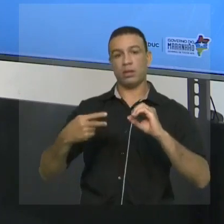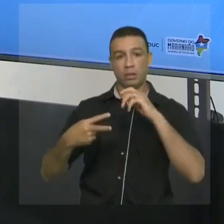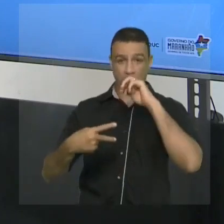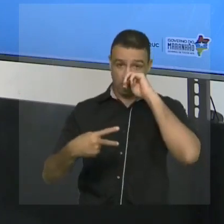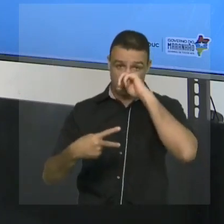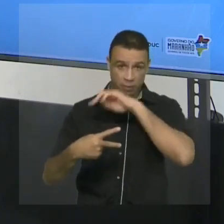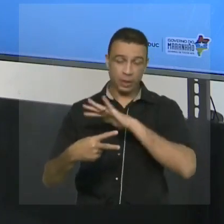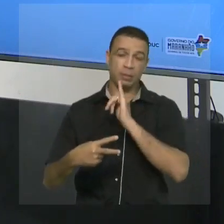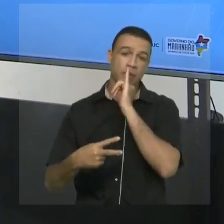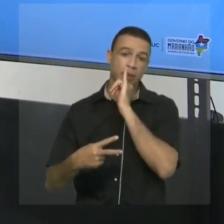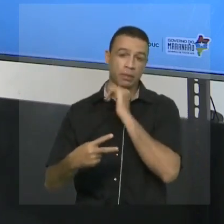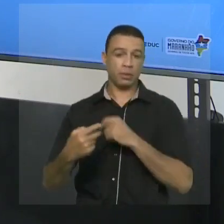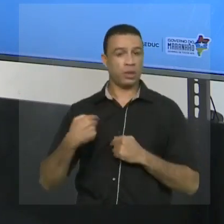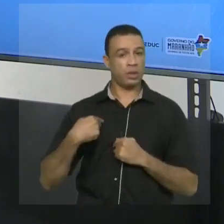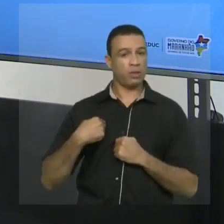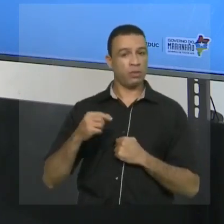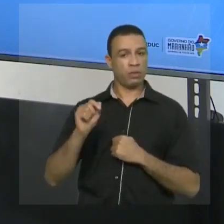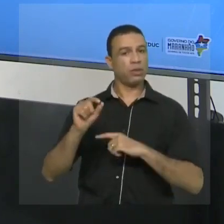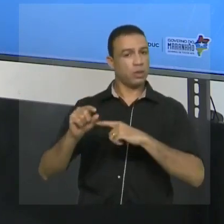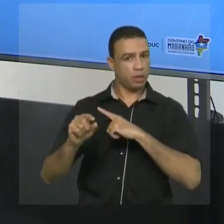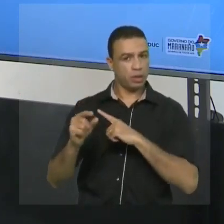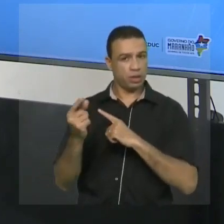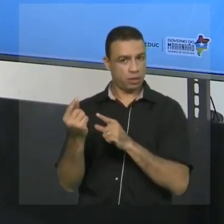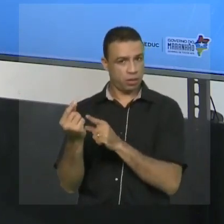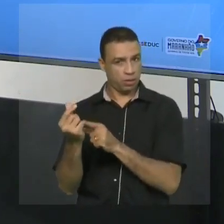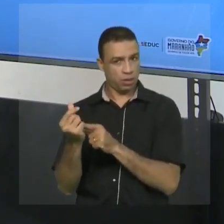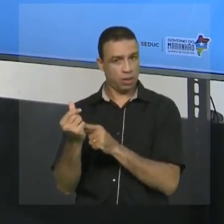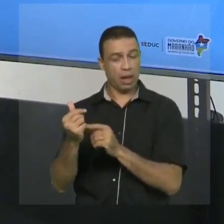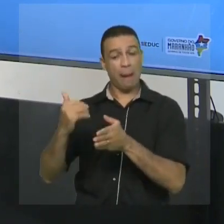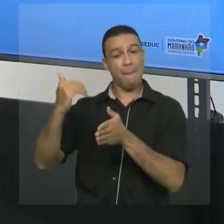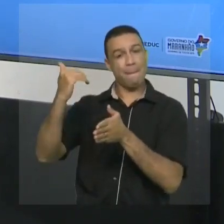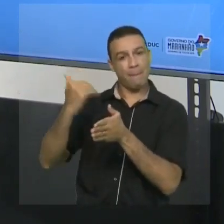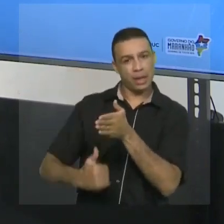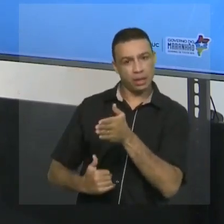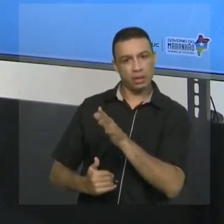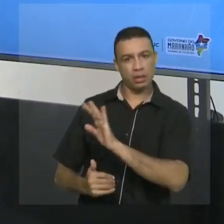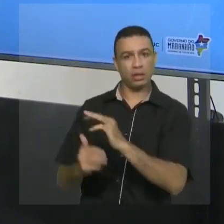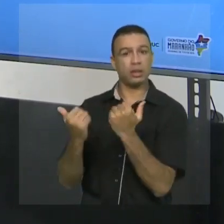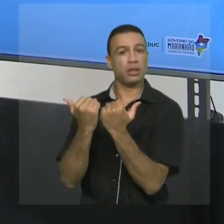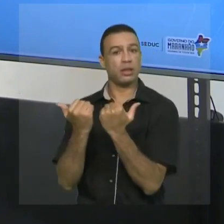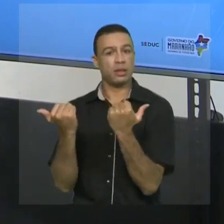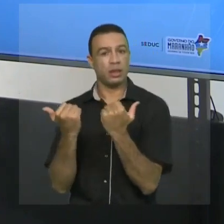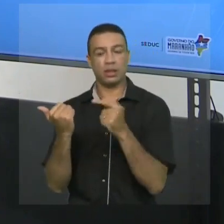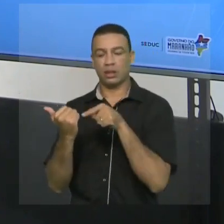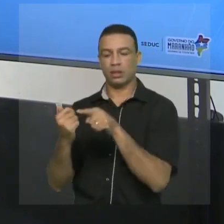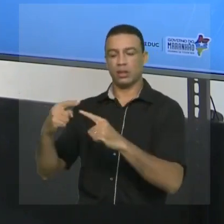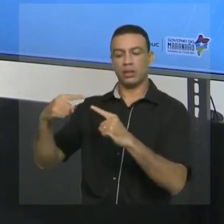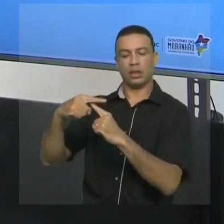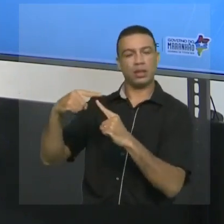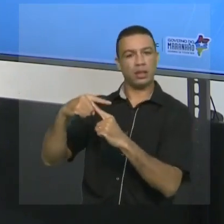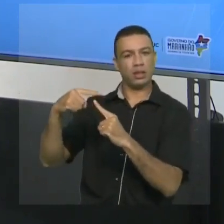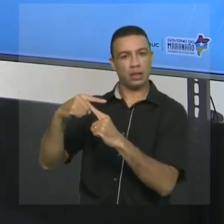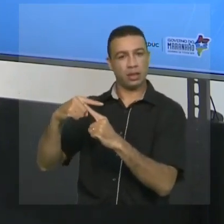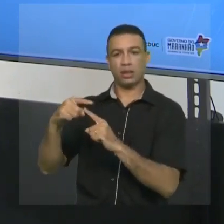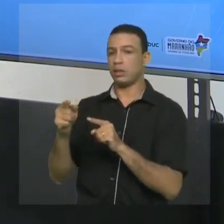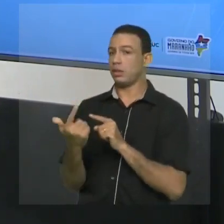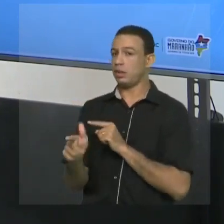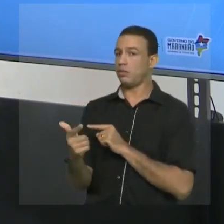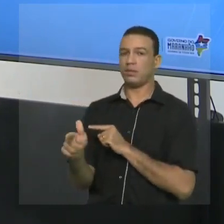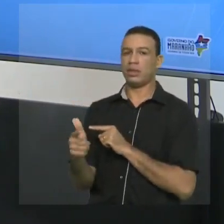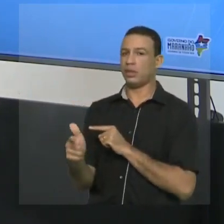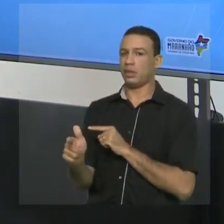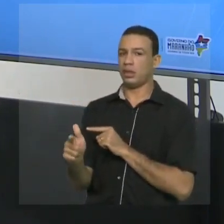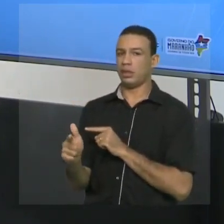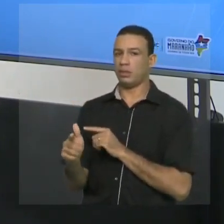tenho. E isso não acontece no conjunto dos números inteiros. Ou melhor, no conjunto dos números naturais. Acontece só agora.